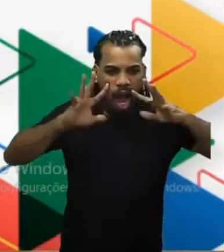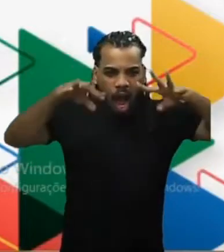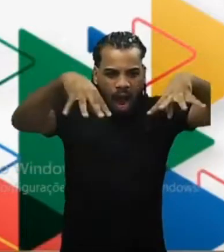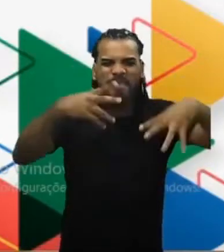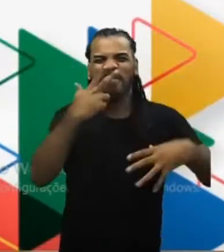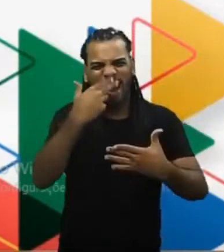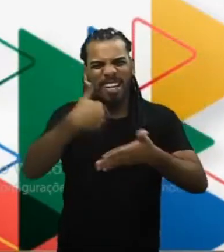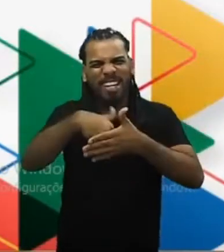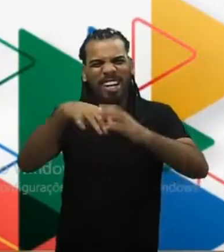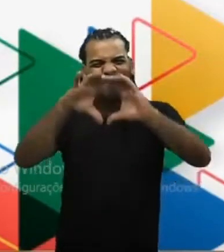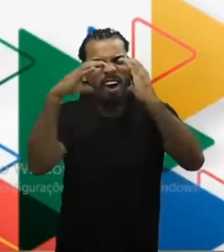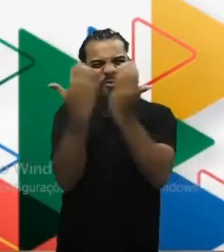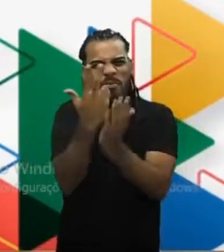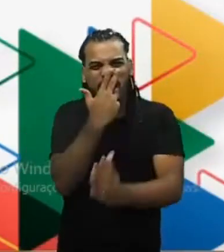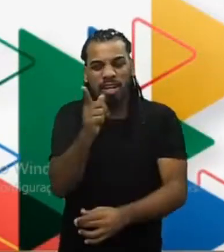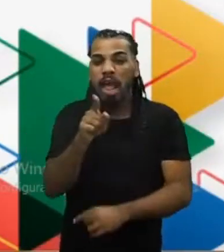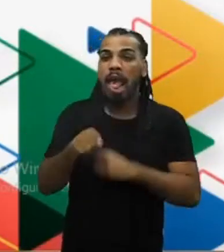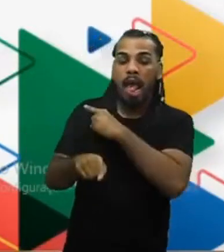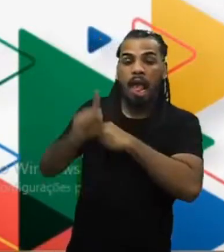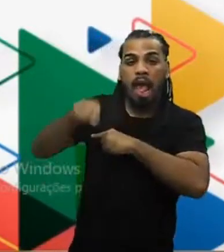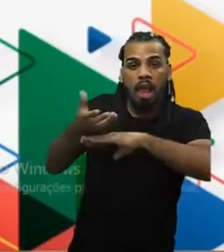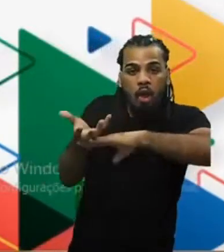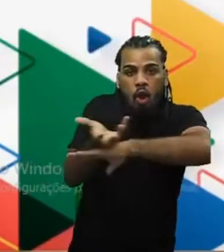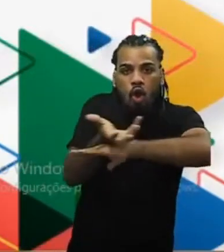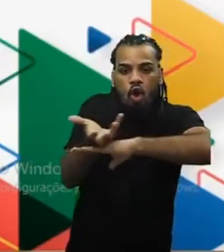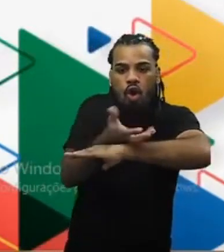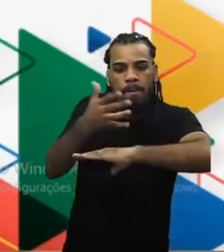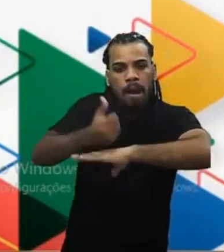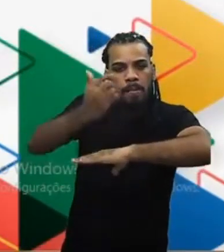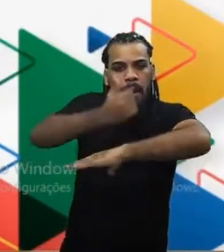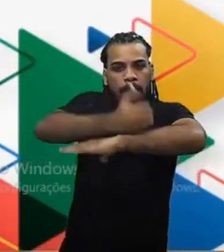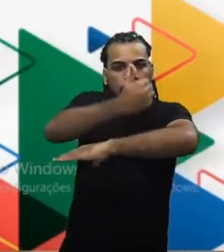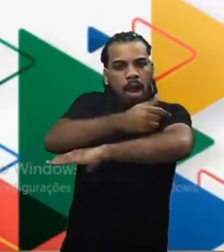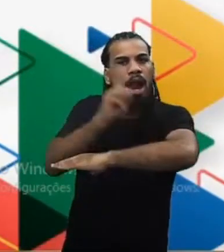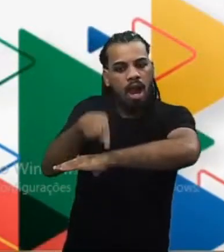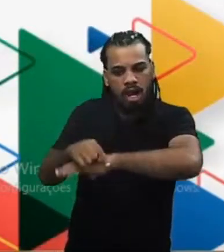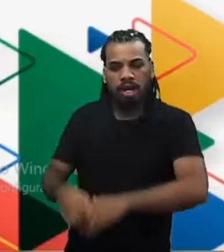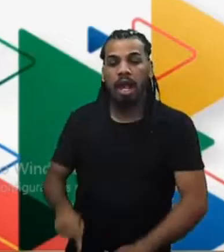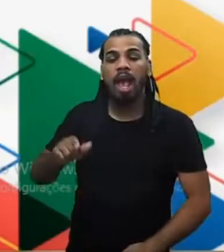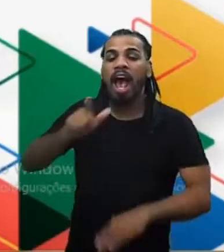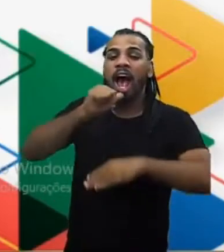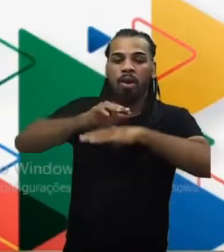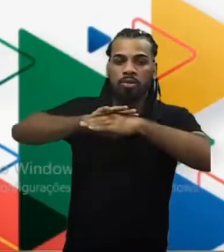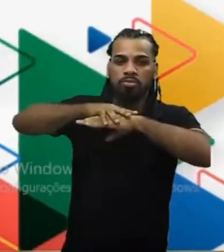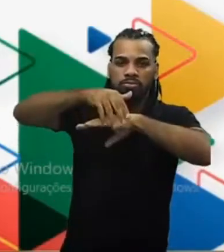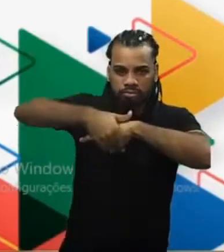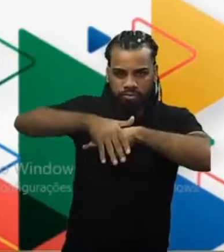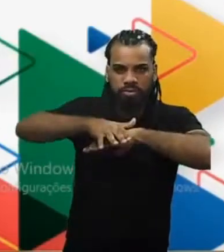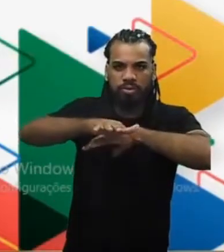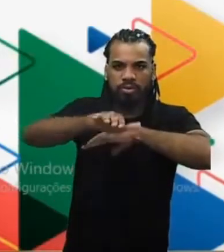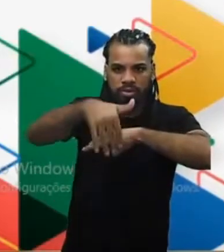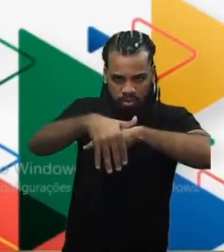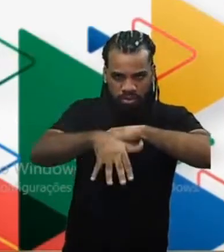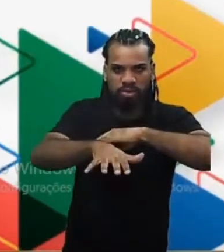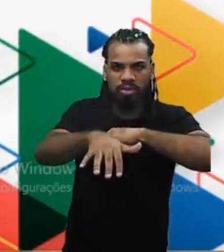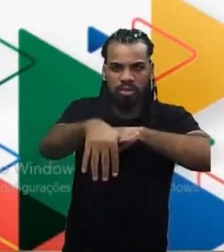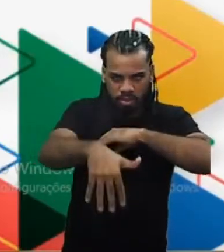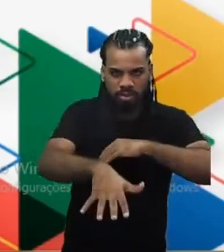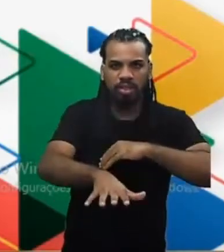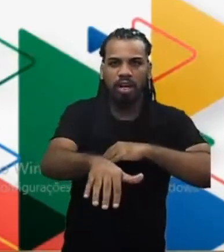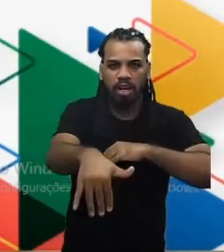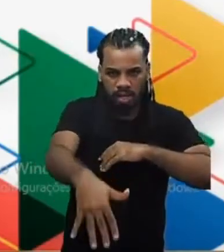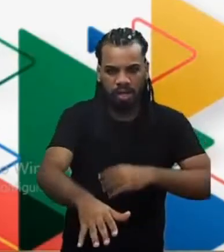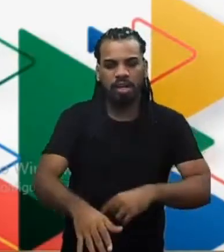Então a água escorria de cima, para baixo, alimentando, hidratando o